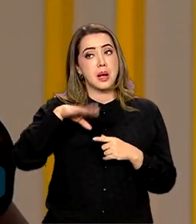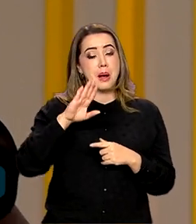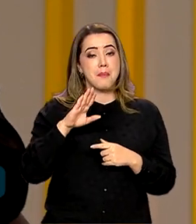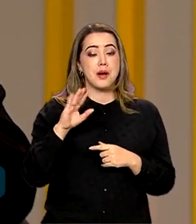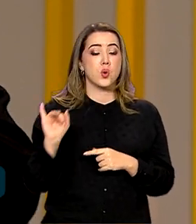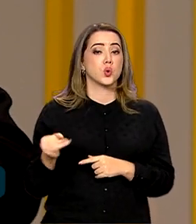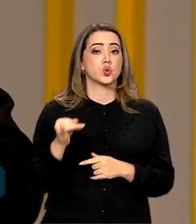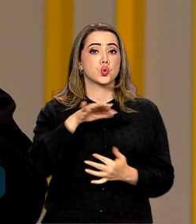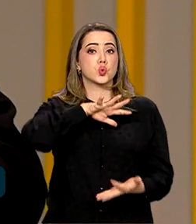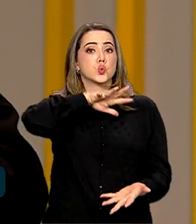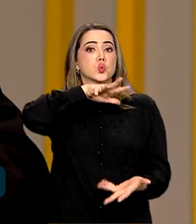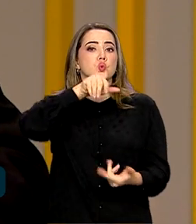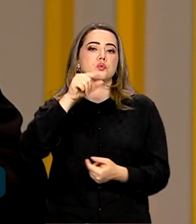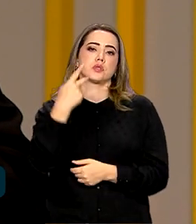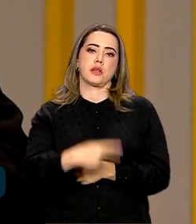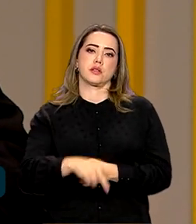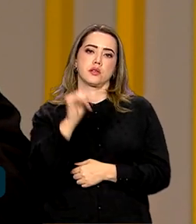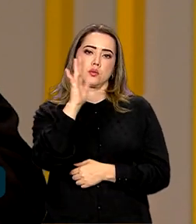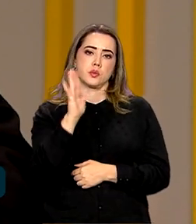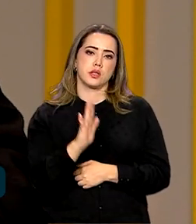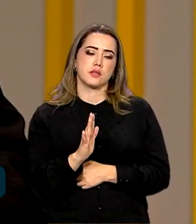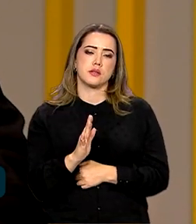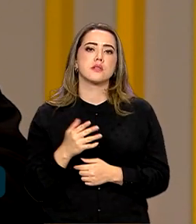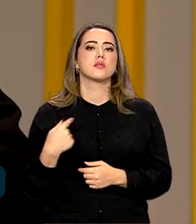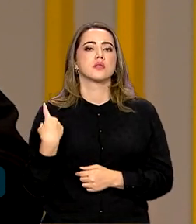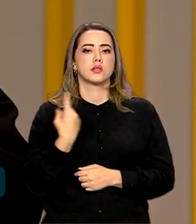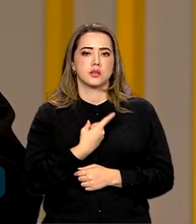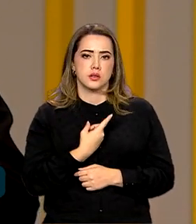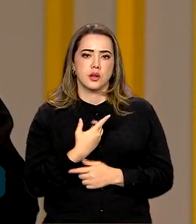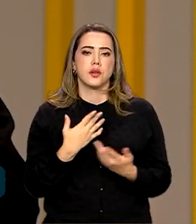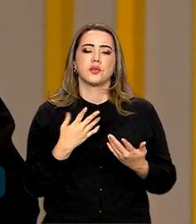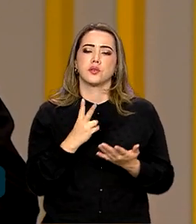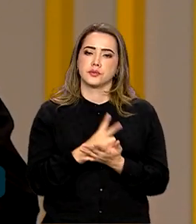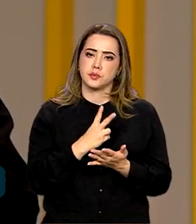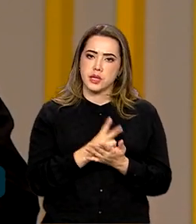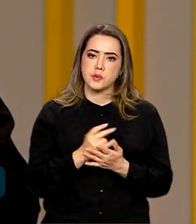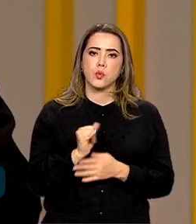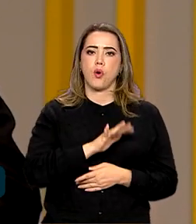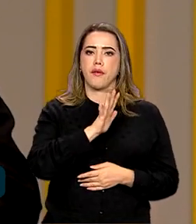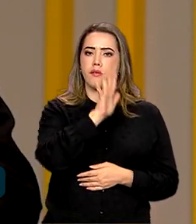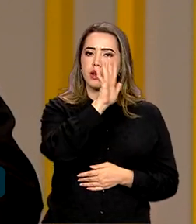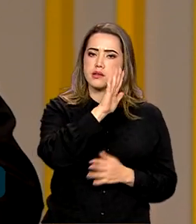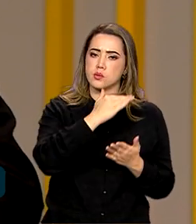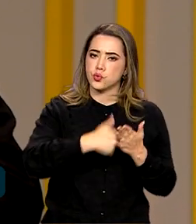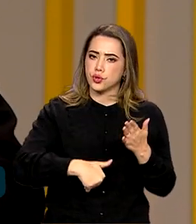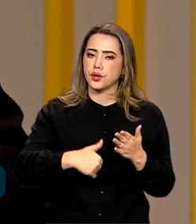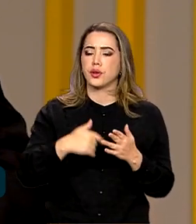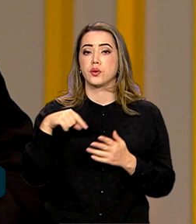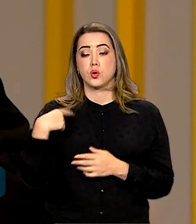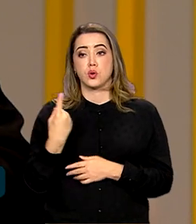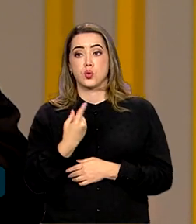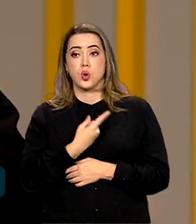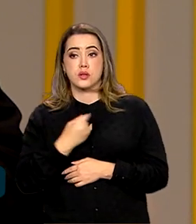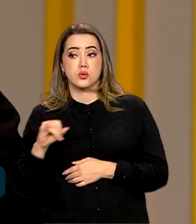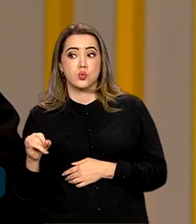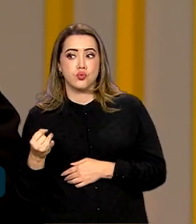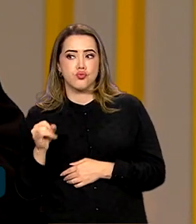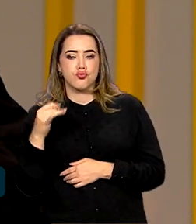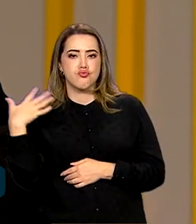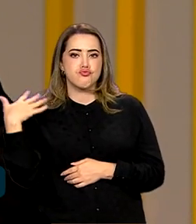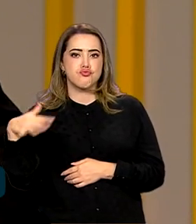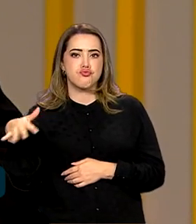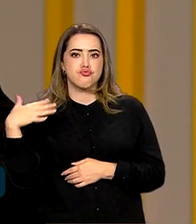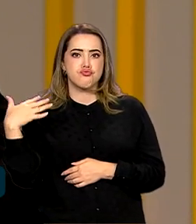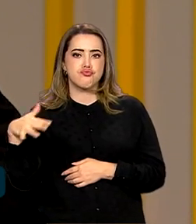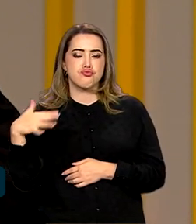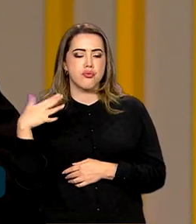real do mundo. Descontada a inflação, nossa ainda é a maior taxa de juros real do mundo, que significa um freio